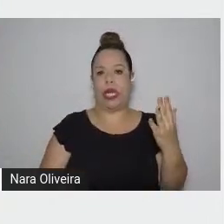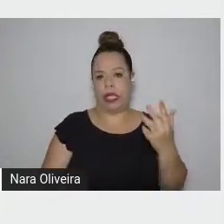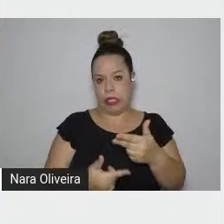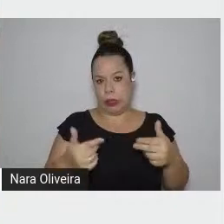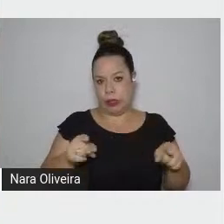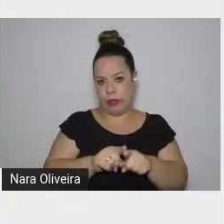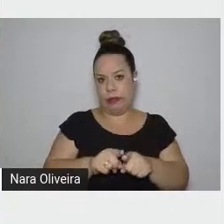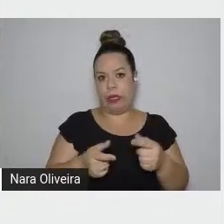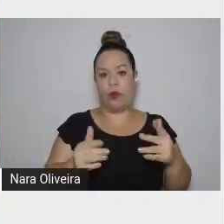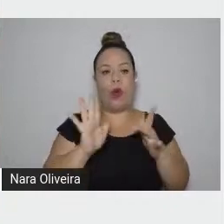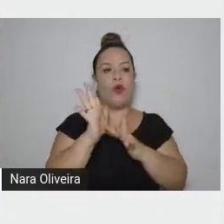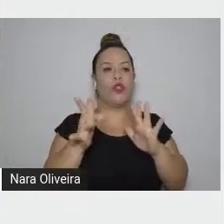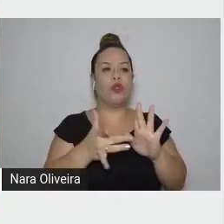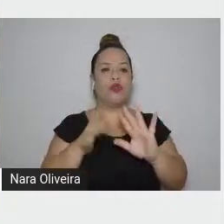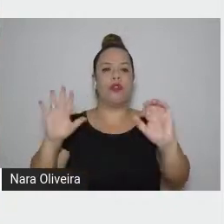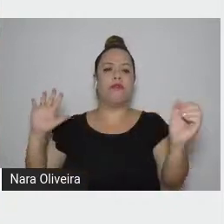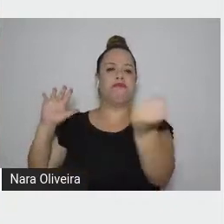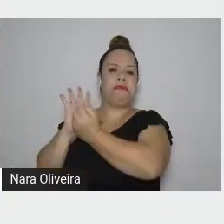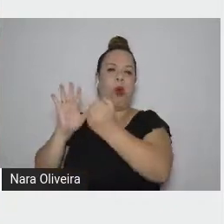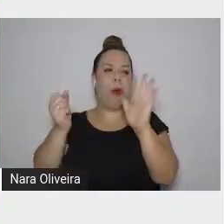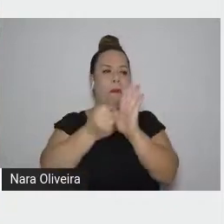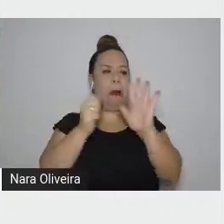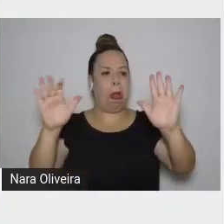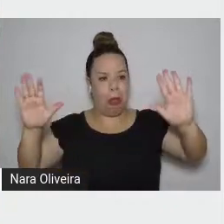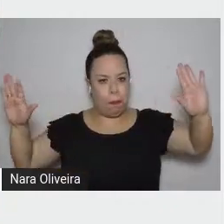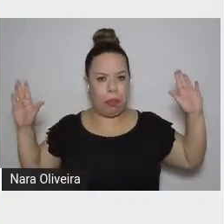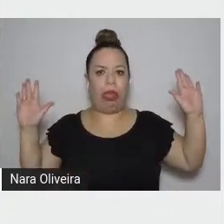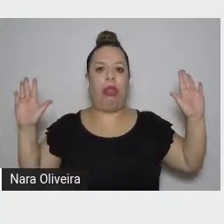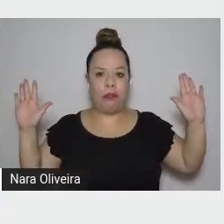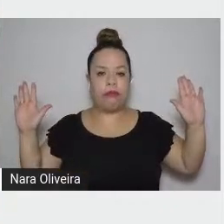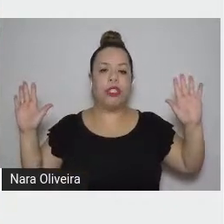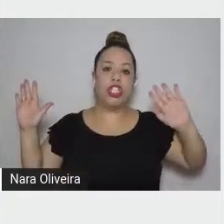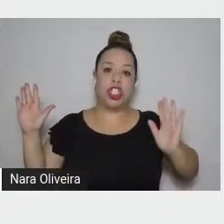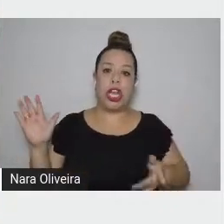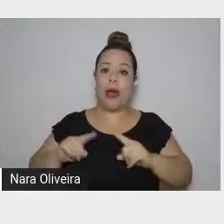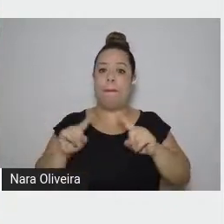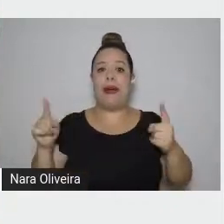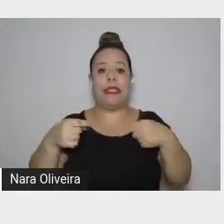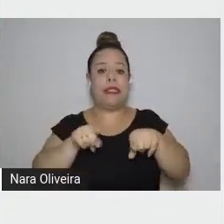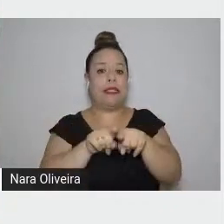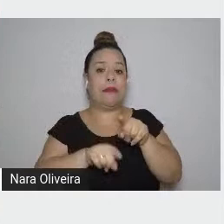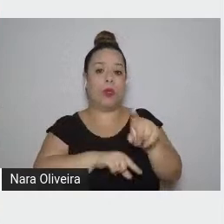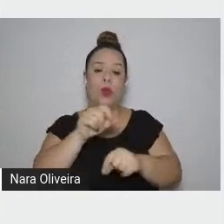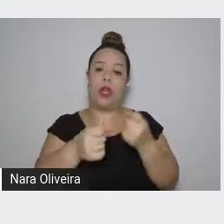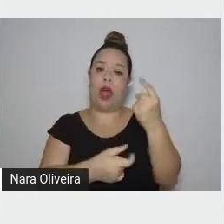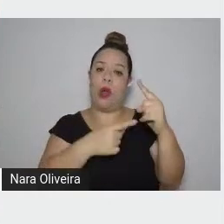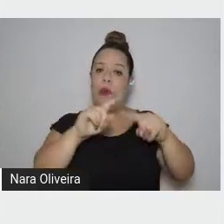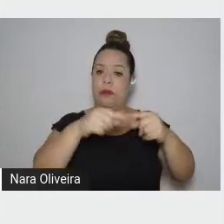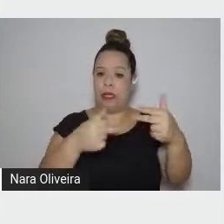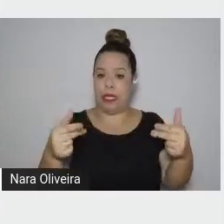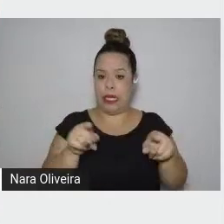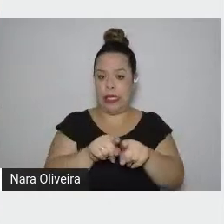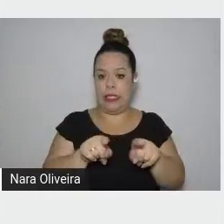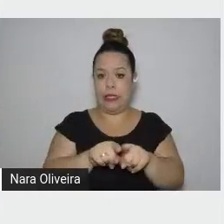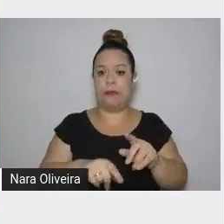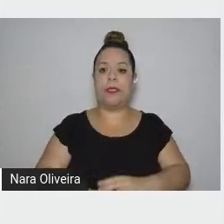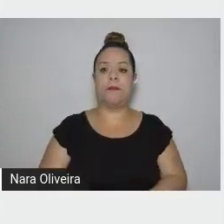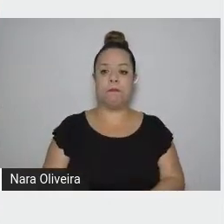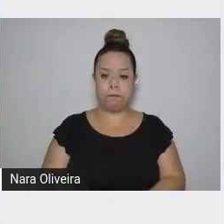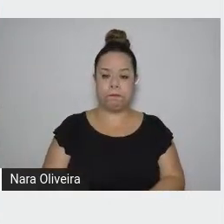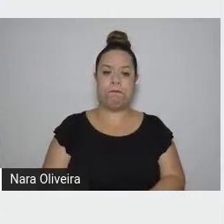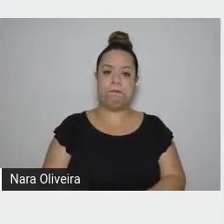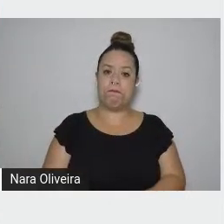crucificado e também alguns objetos e tanto as mesmas